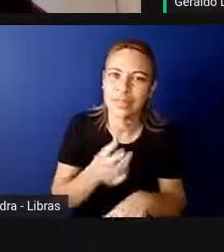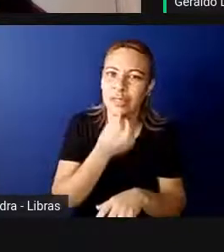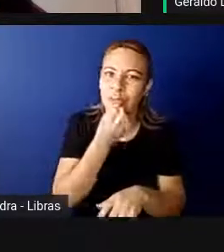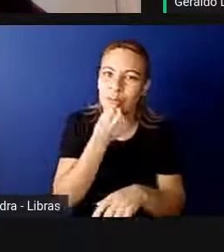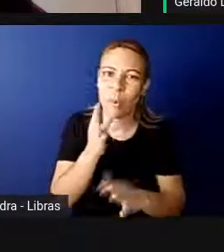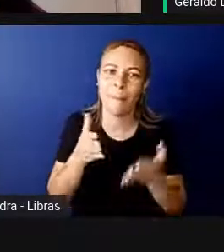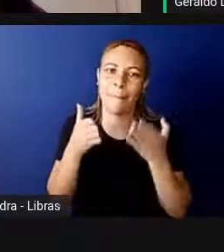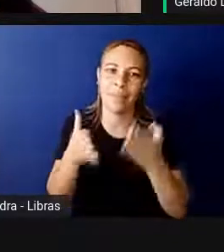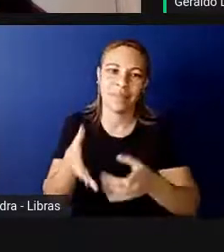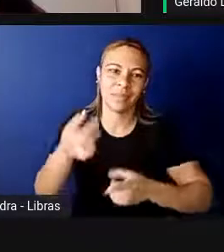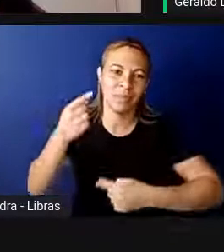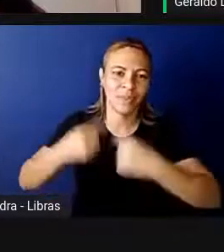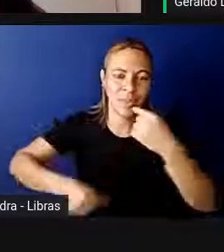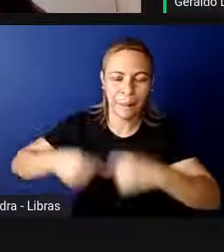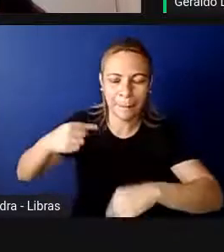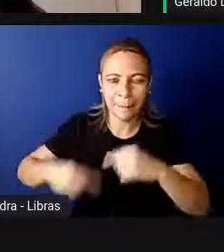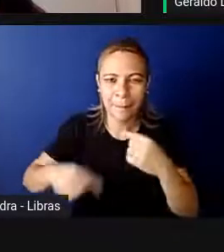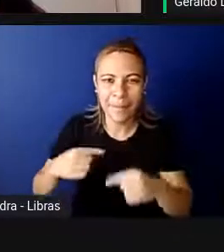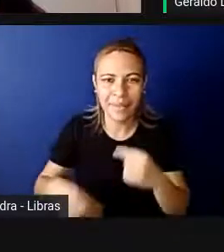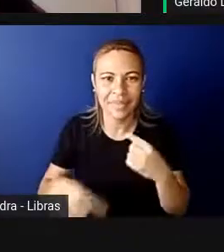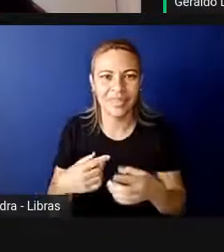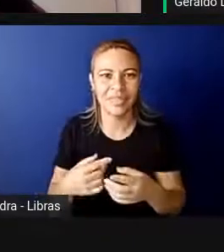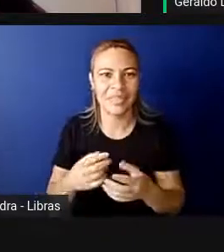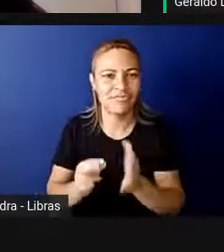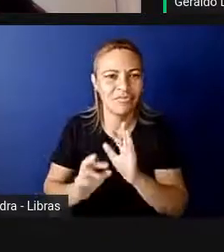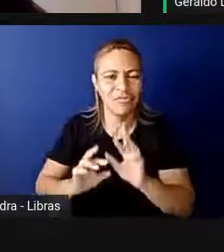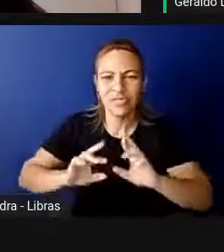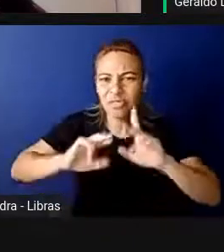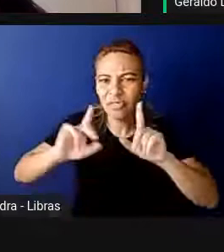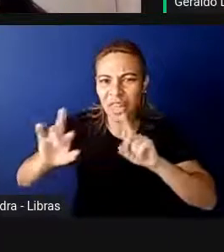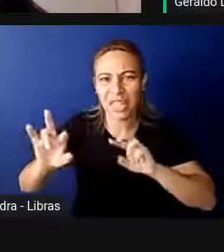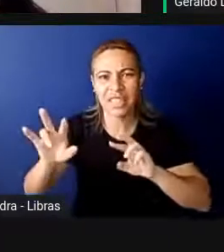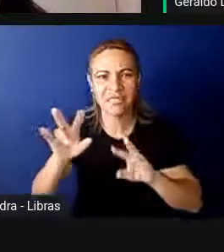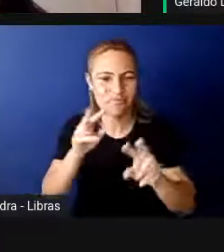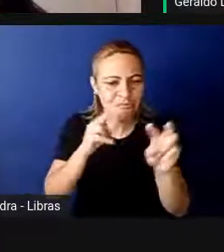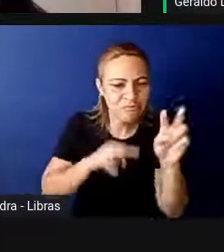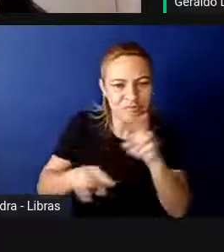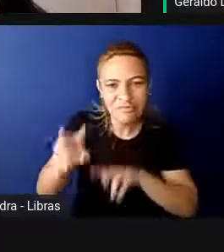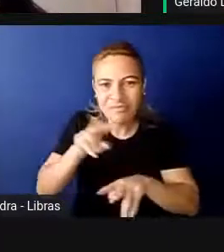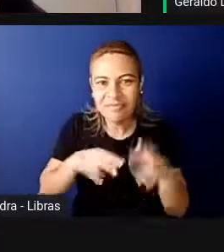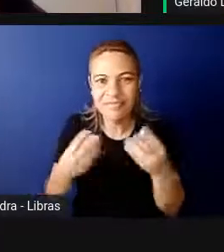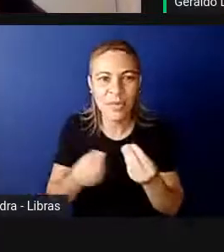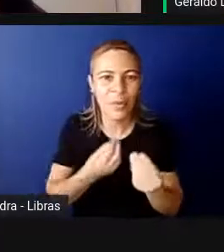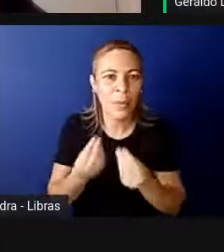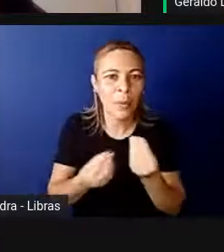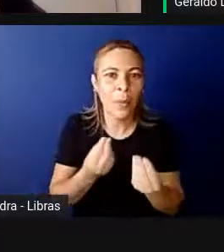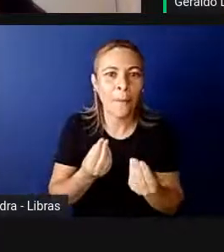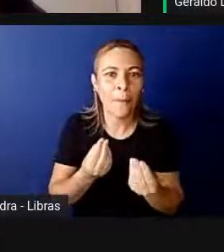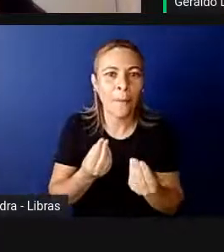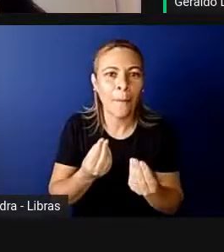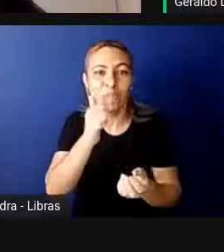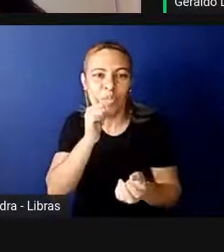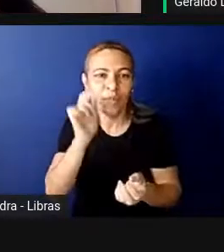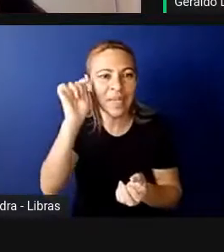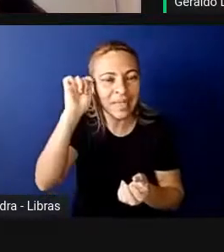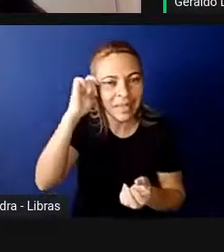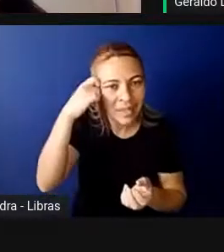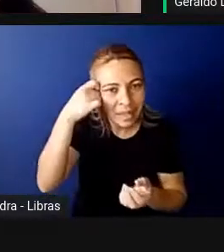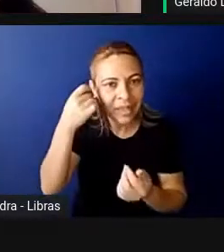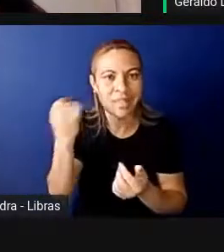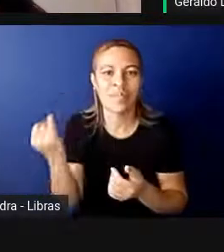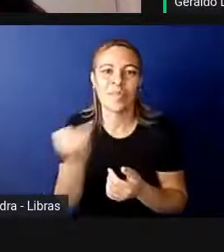debate assim, de ver de diversos ângulos, o ângulo da mulher negra, importante também,